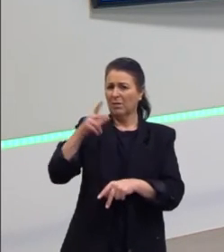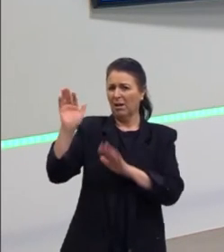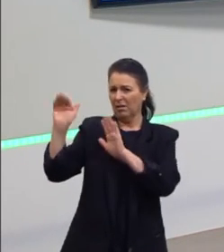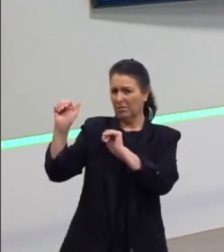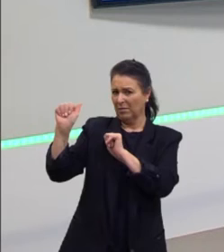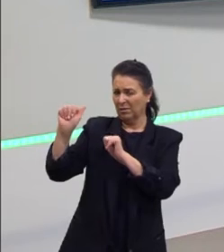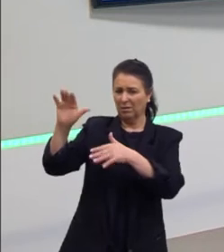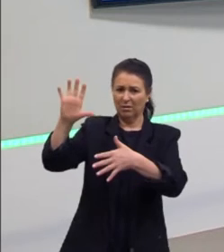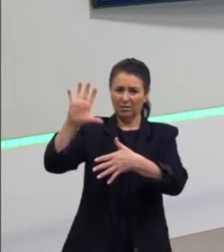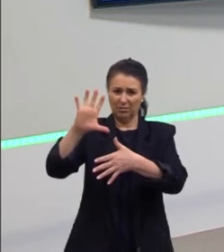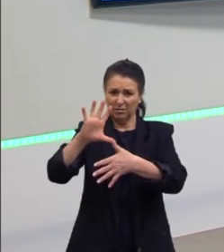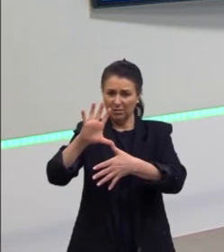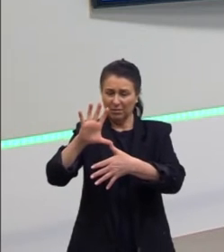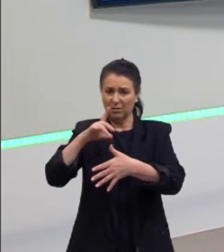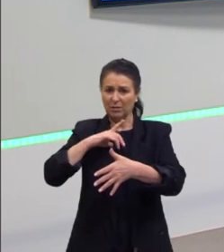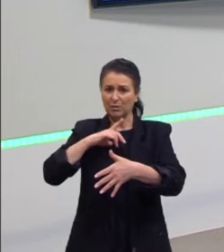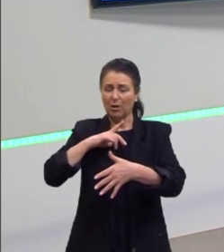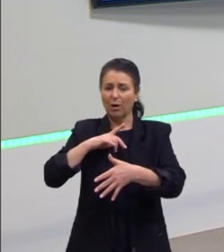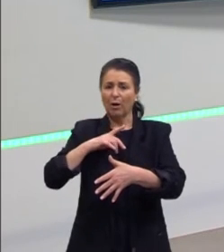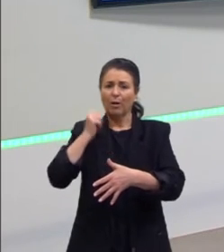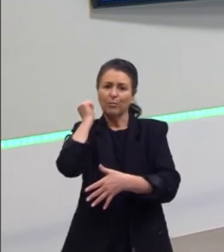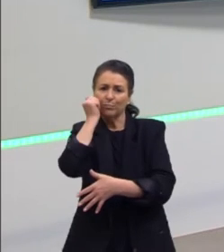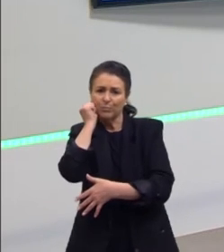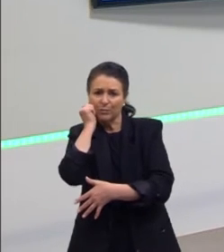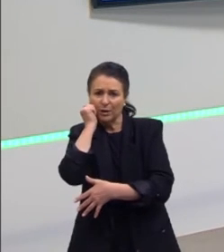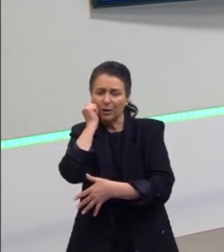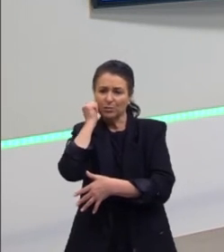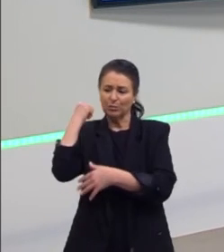afrodescendente, ou é apenas